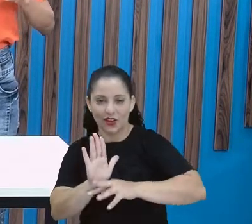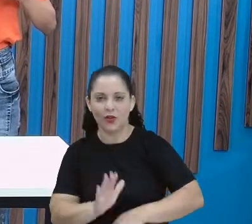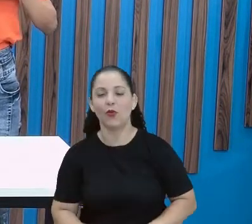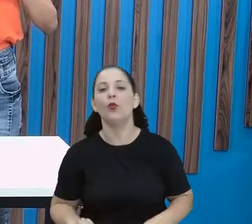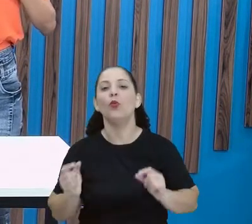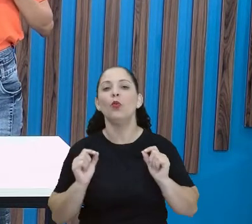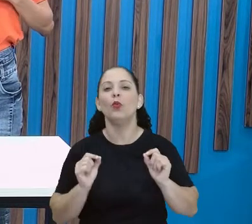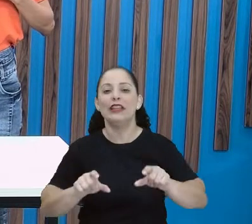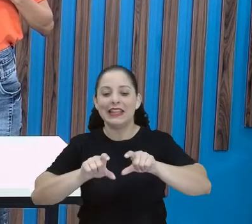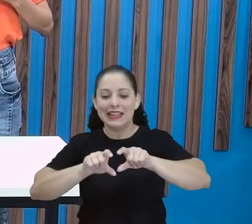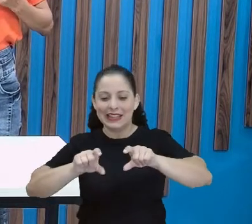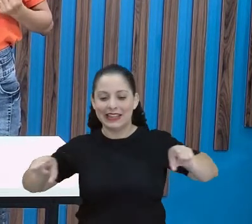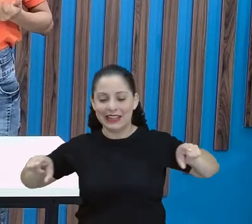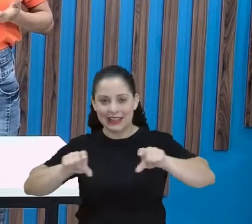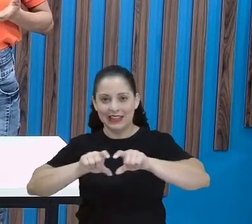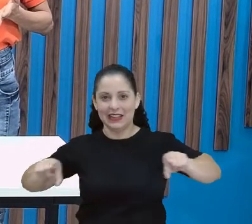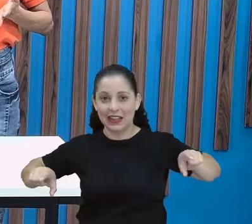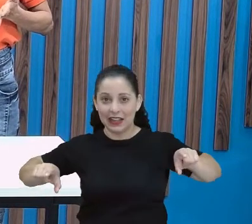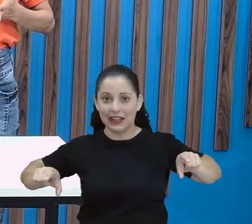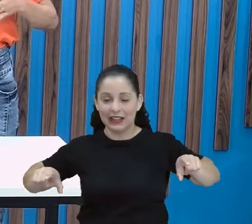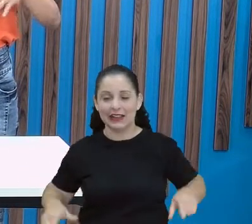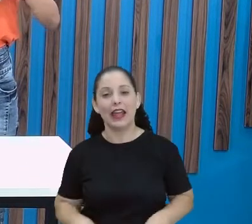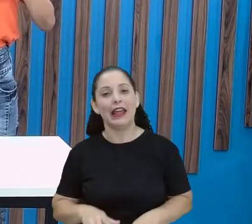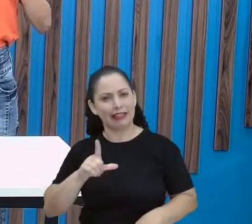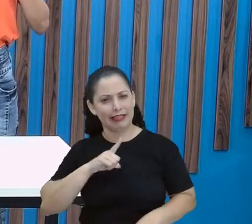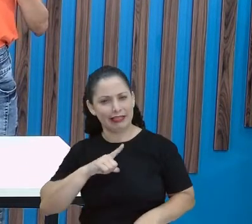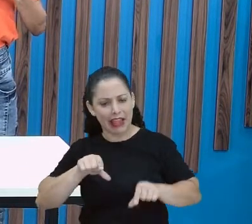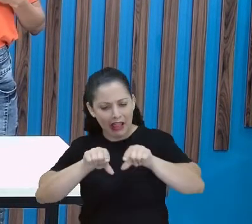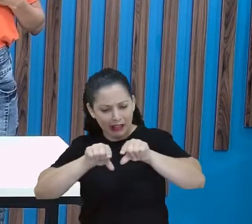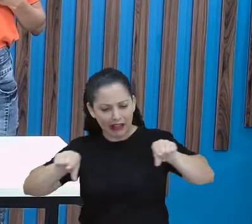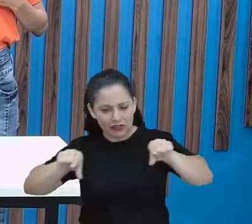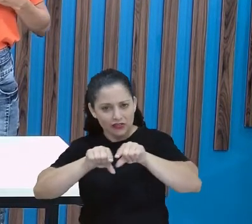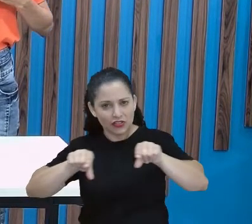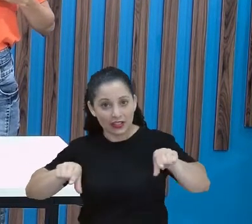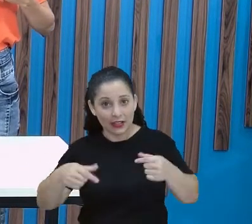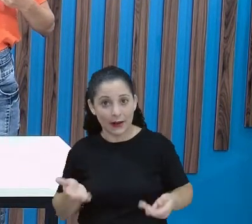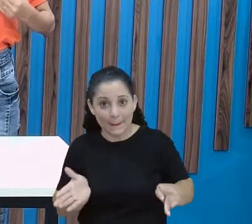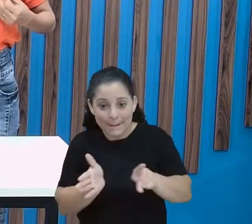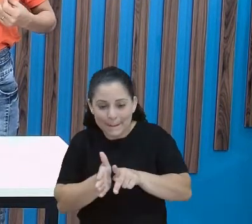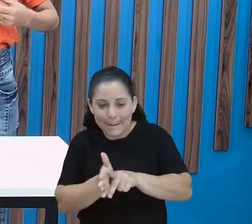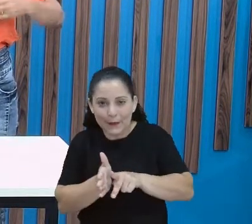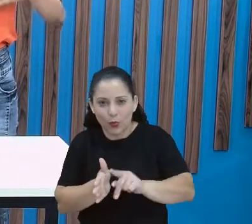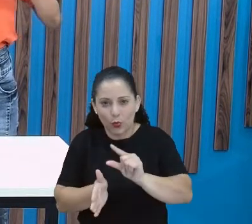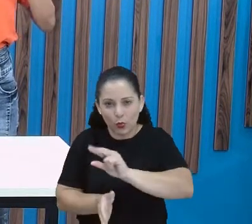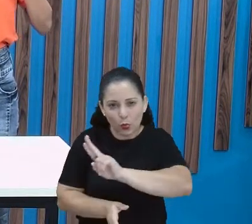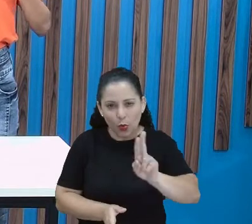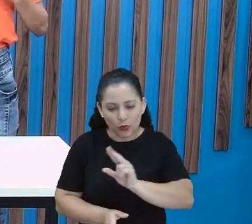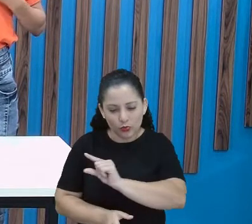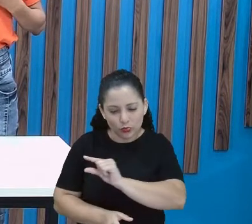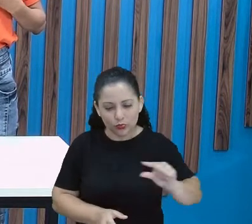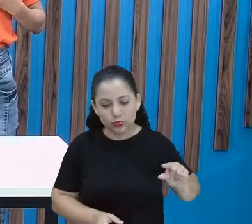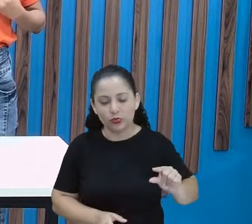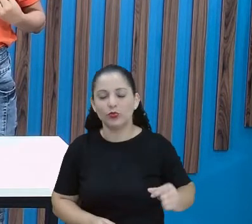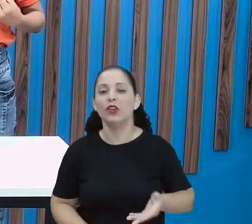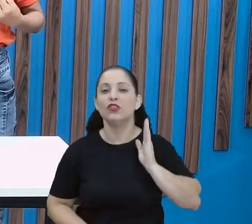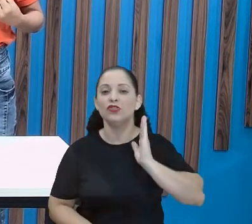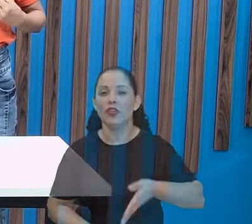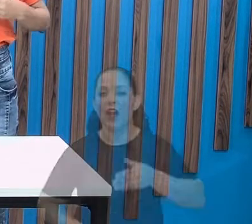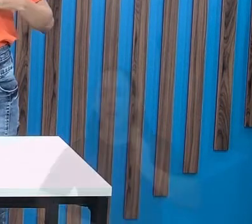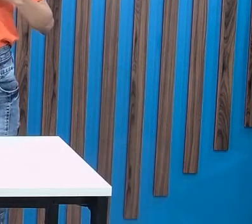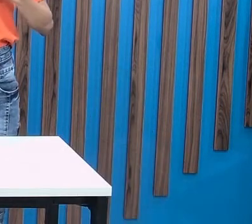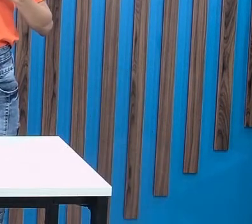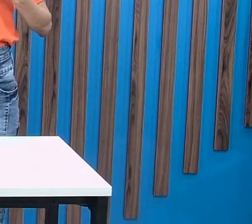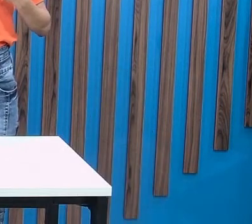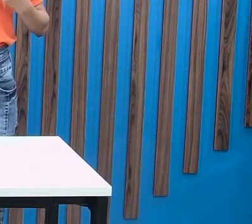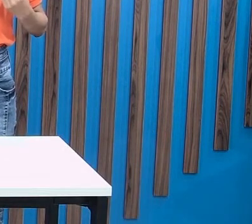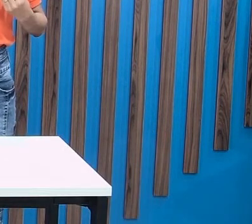e o nome próprio, não foi isso? Já aprendemos sobre a legenda, descobrimos esse texto, não